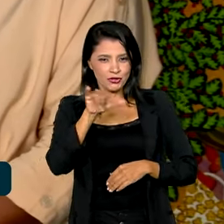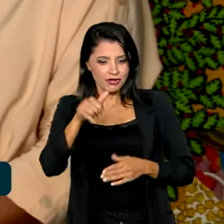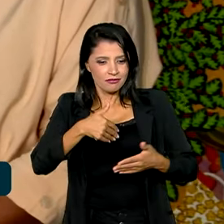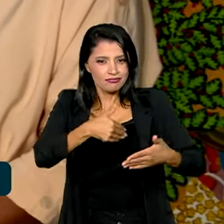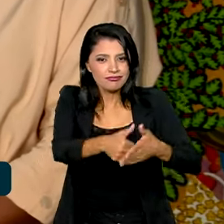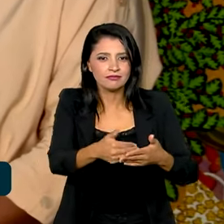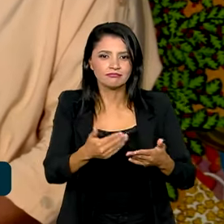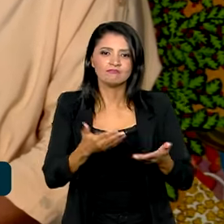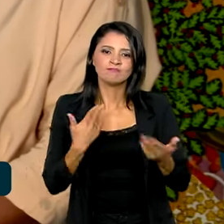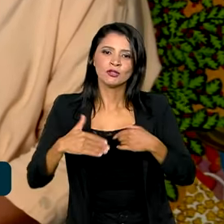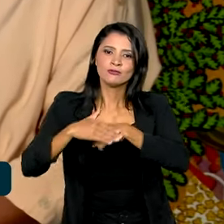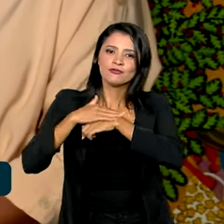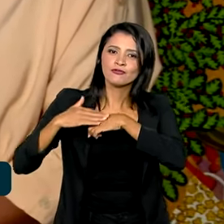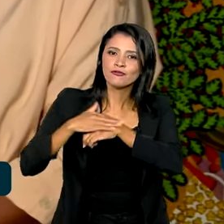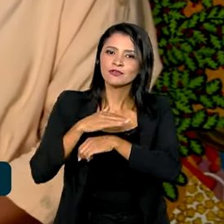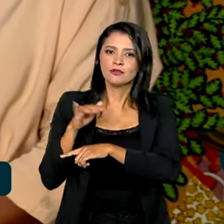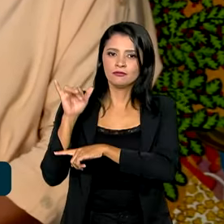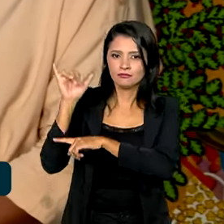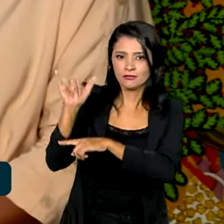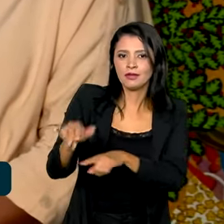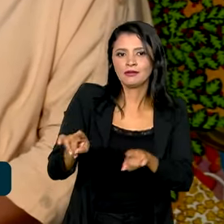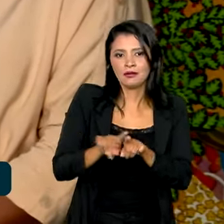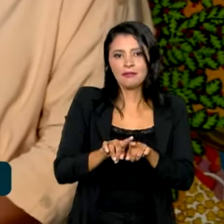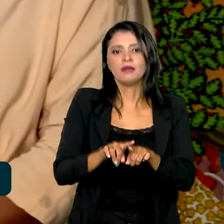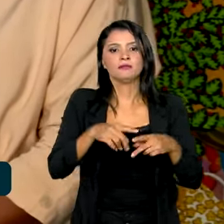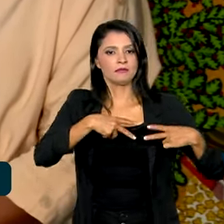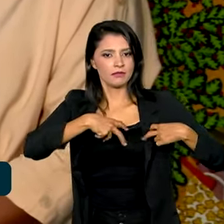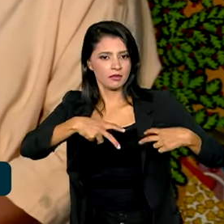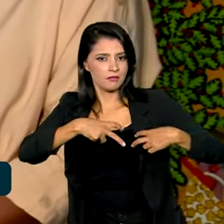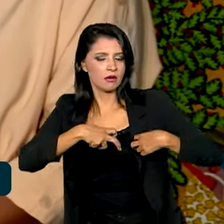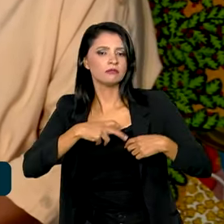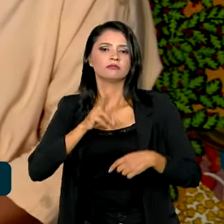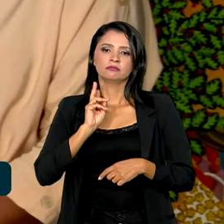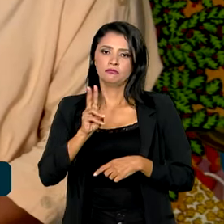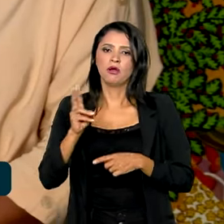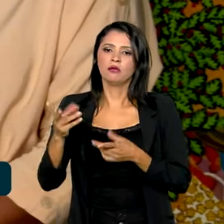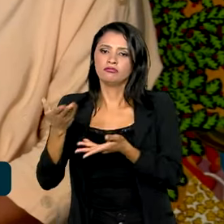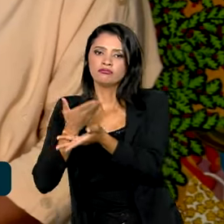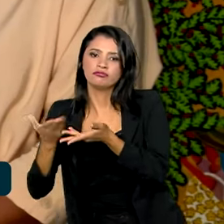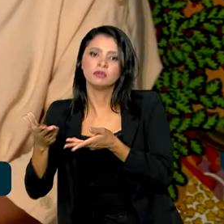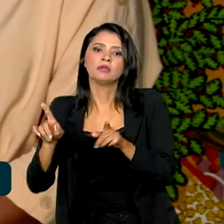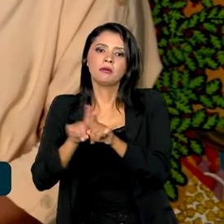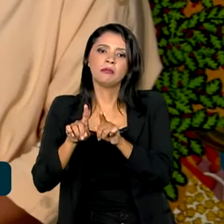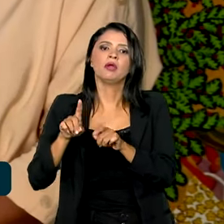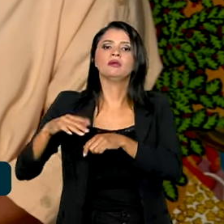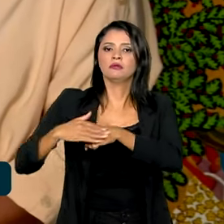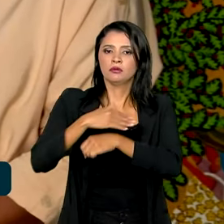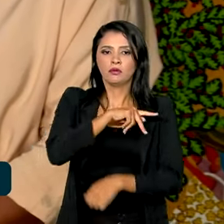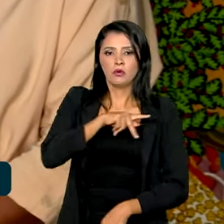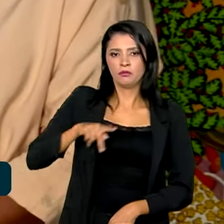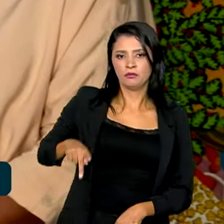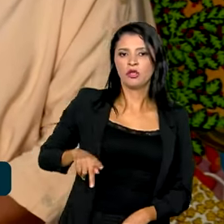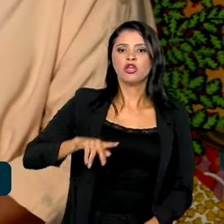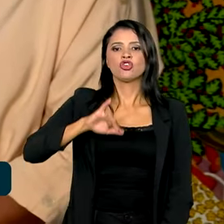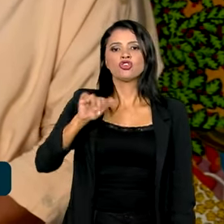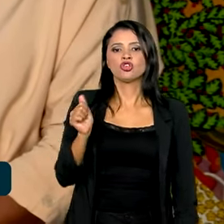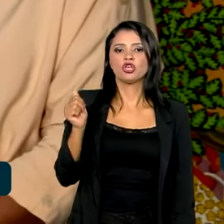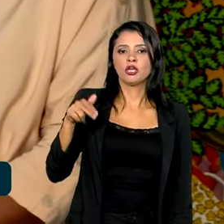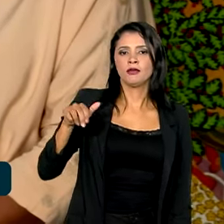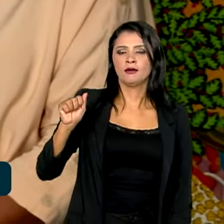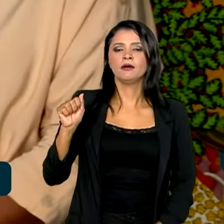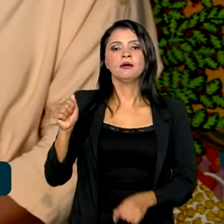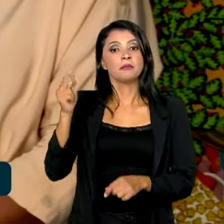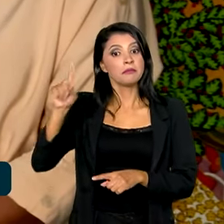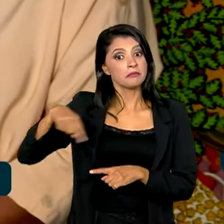dialogando com as aéreas e com a Petrobras. Nós vamos avançar o diálogo com o presidente Jean Paul para que a gente